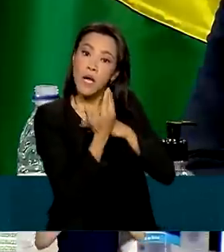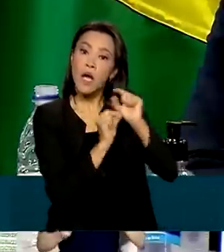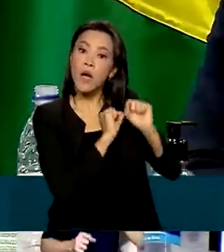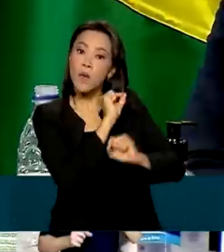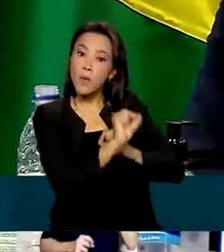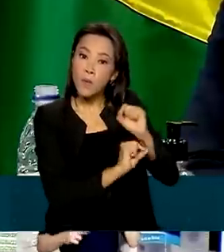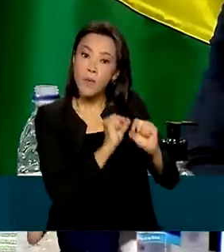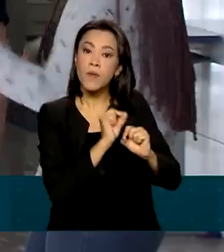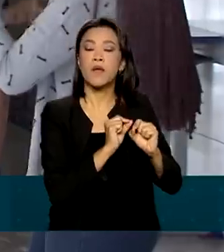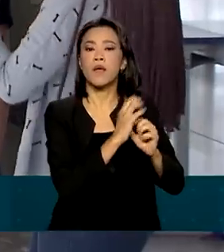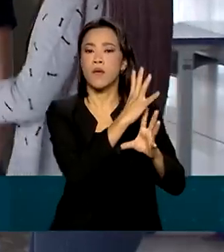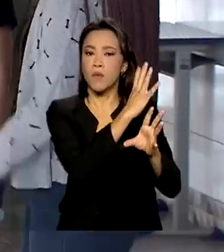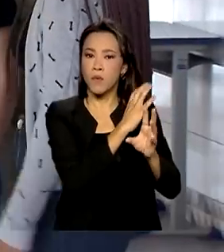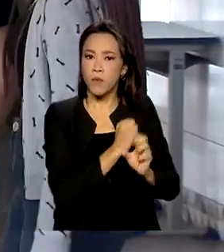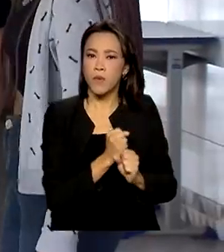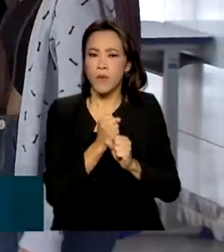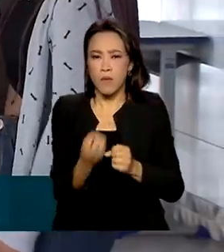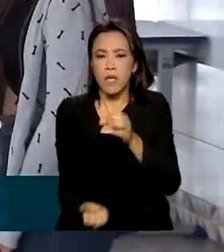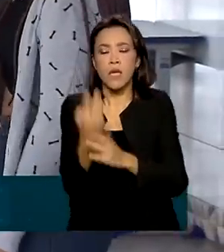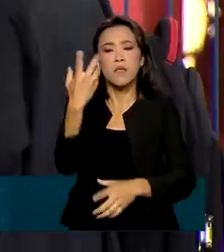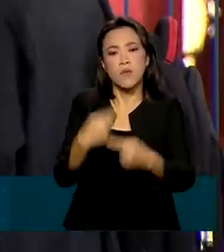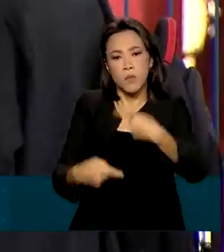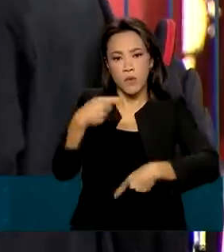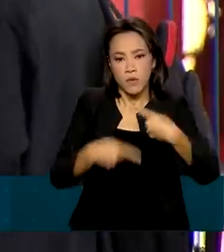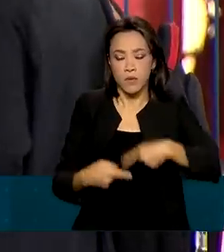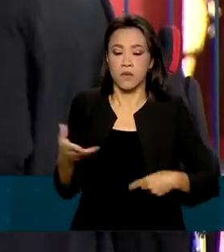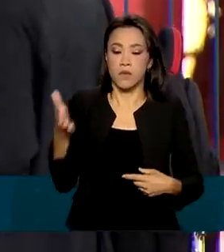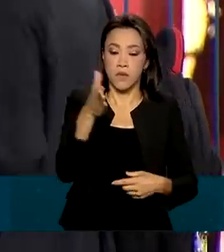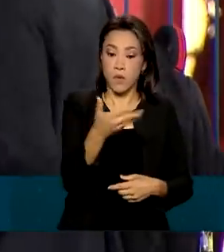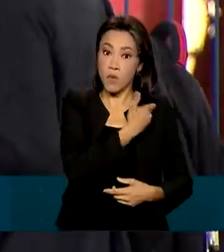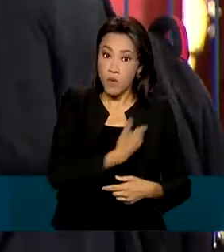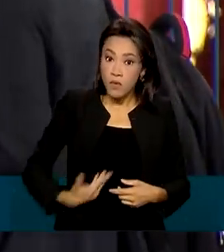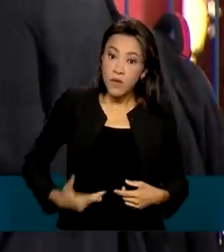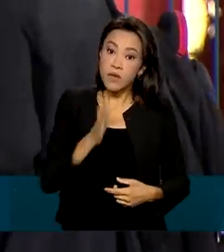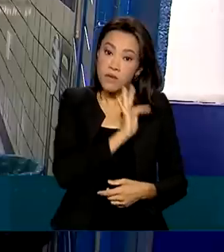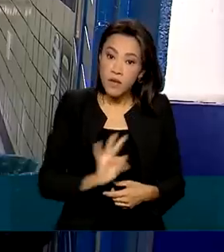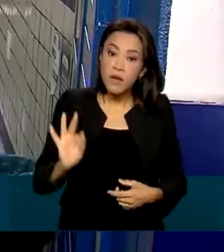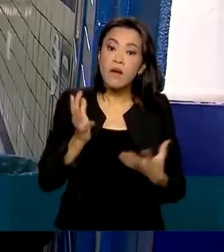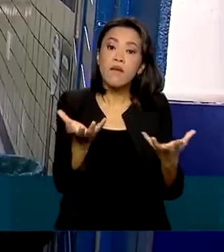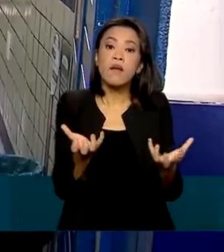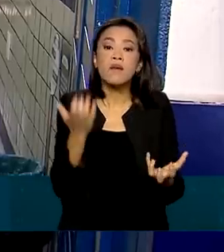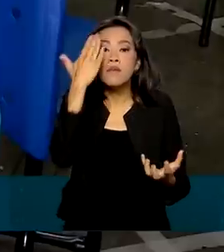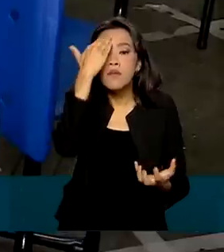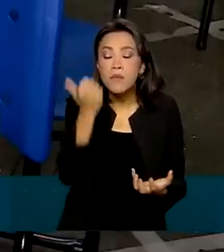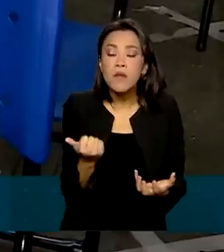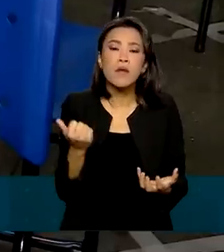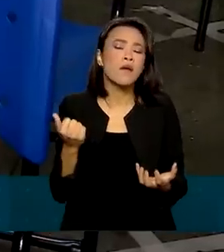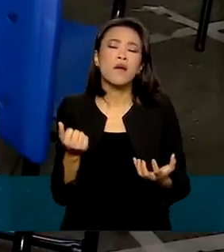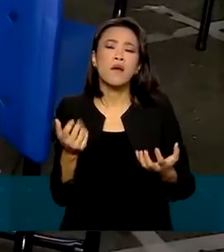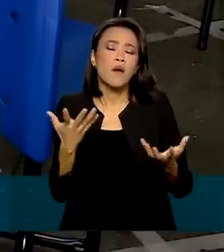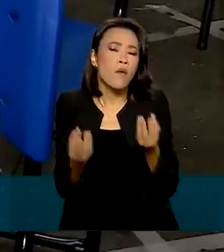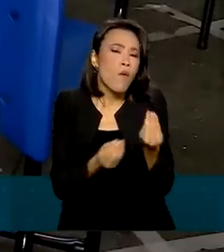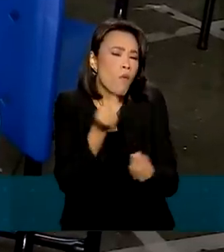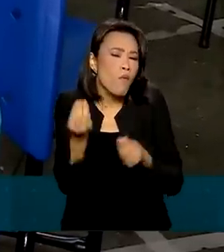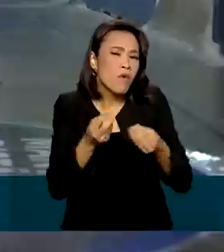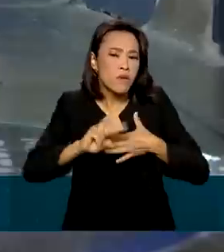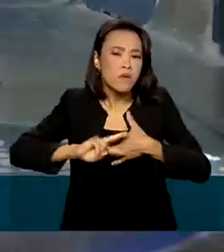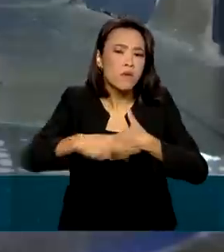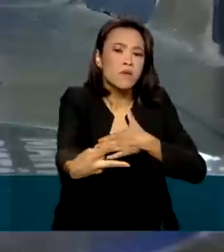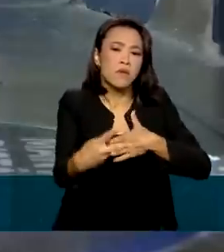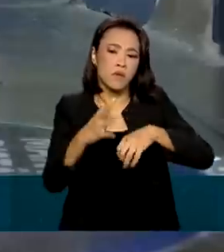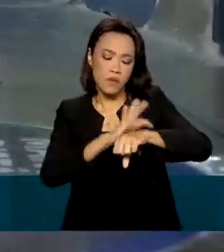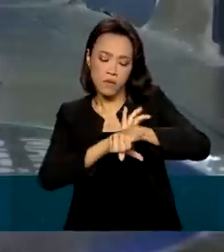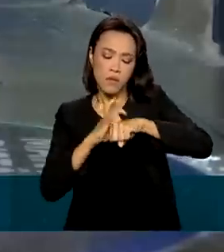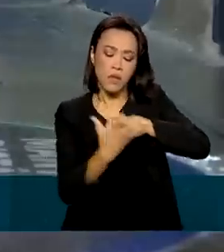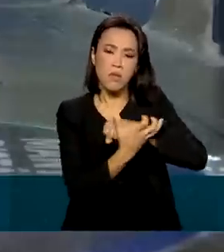já existentes. O governo federal quer descobrir até que ponto a pandemia afetou o aprendizado dos